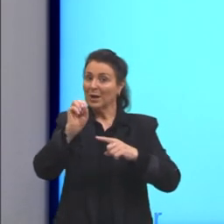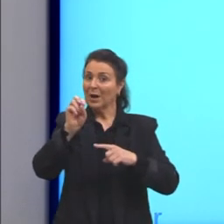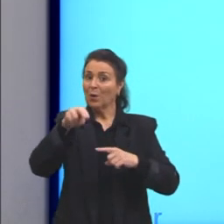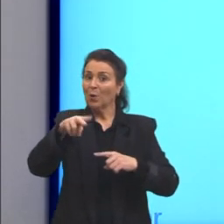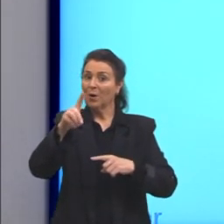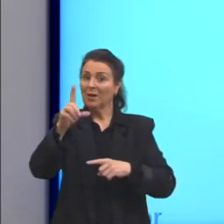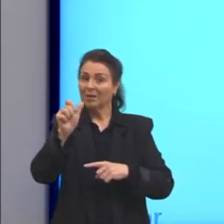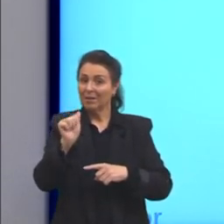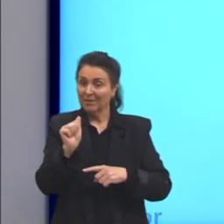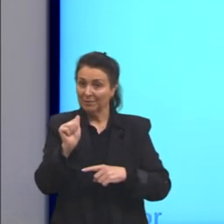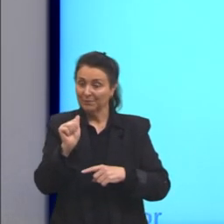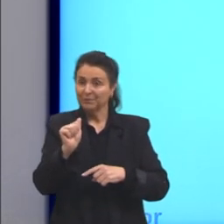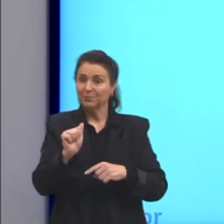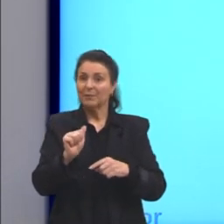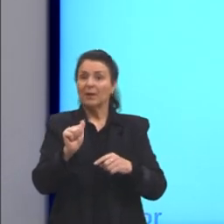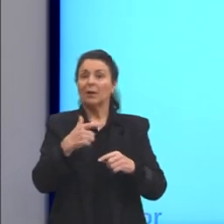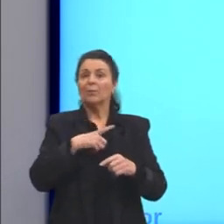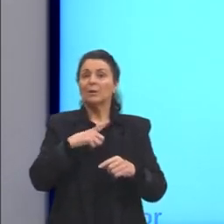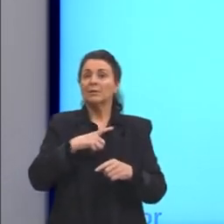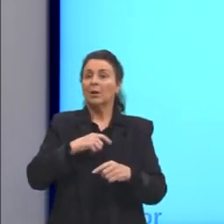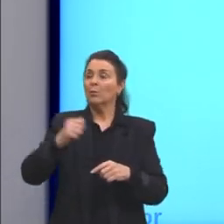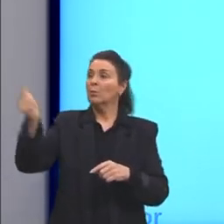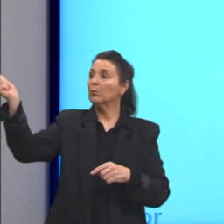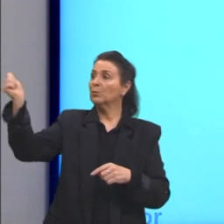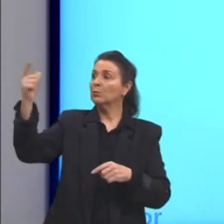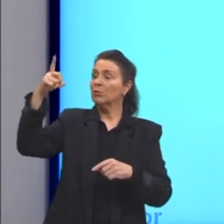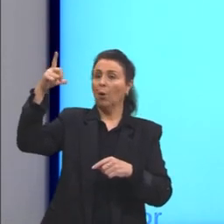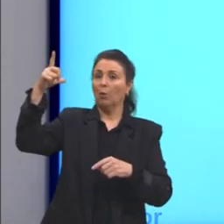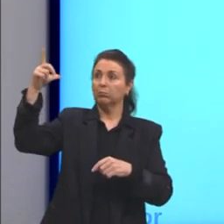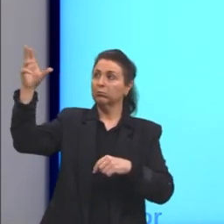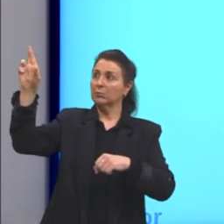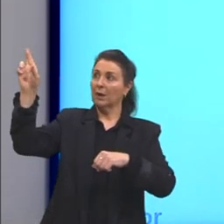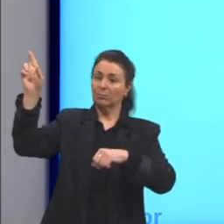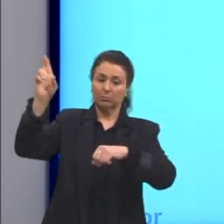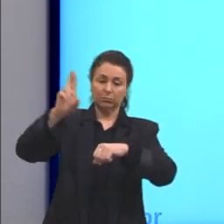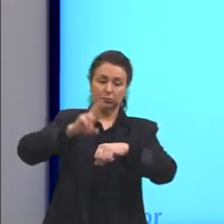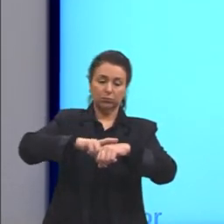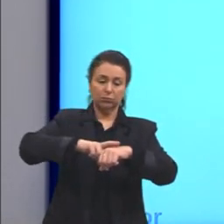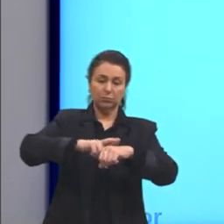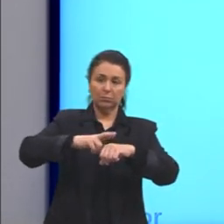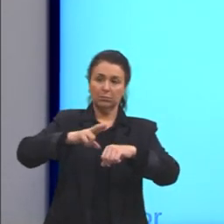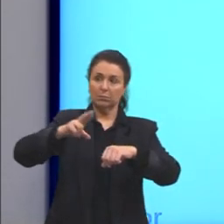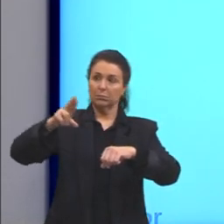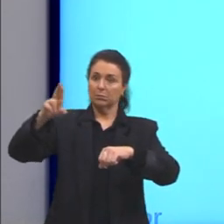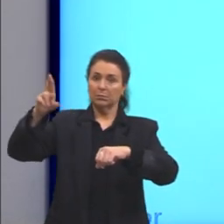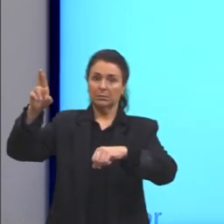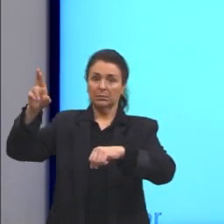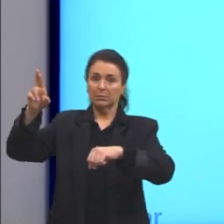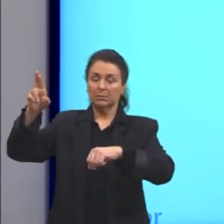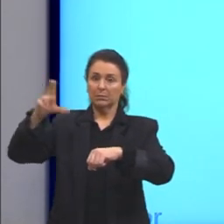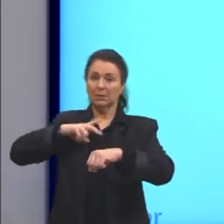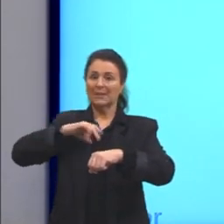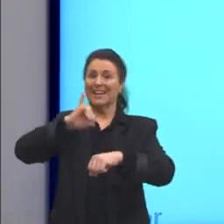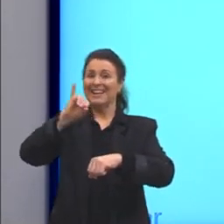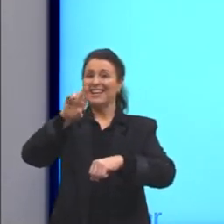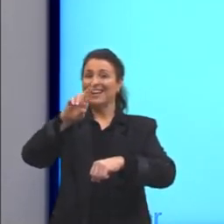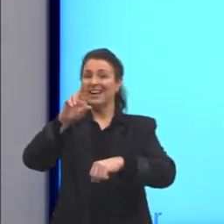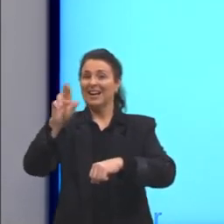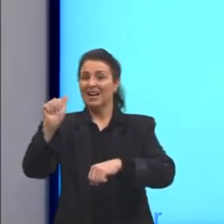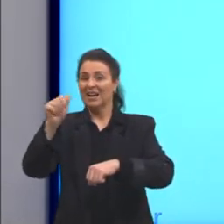Então, um exemplo, o sol emite radiação. Às vezes, a gente também aparece esse termo aqui, irradiação,